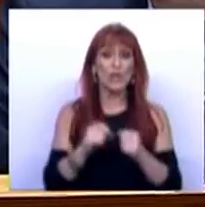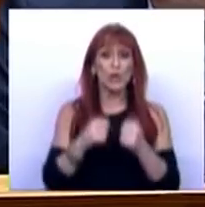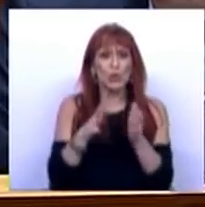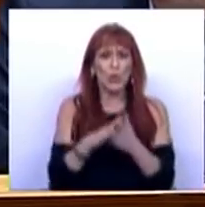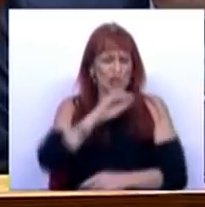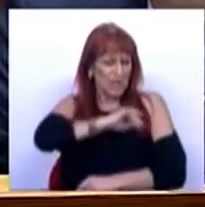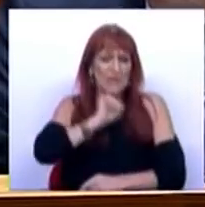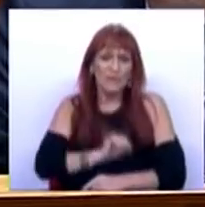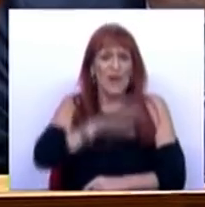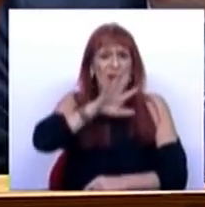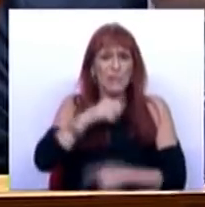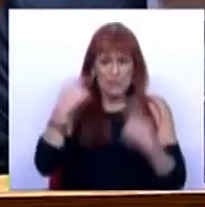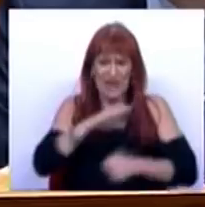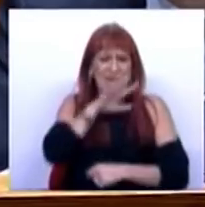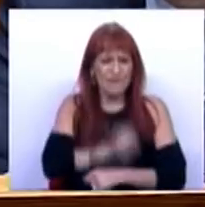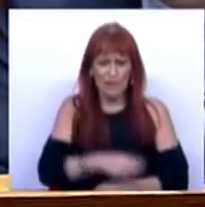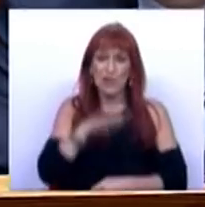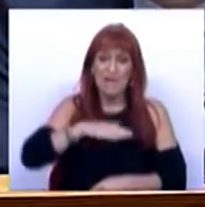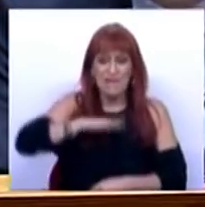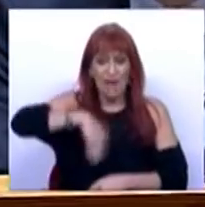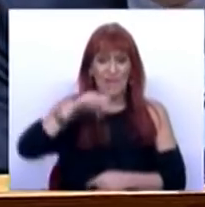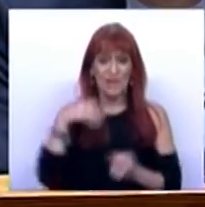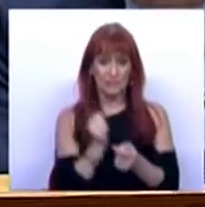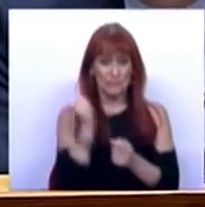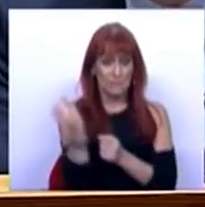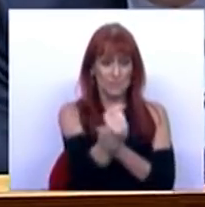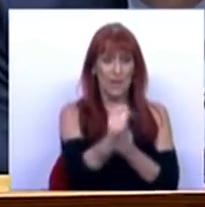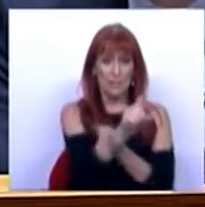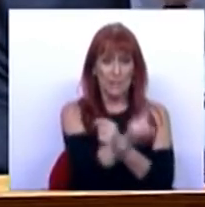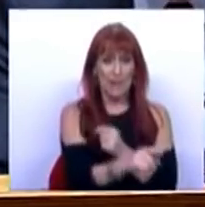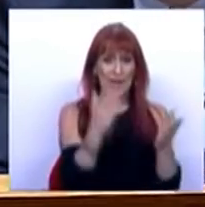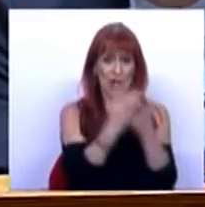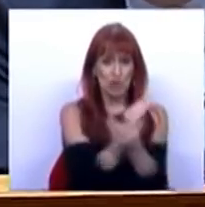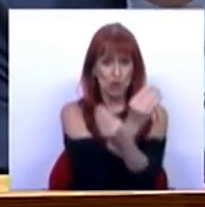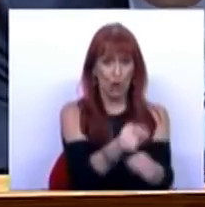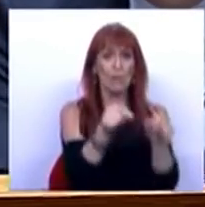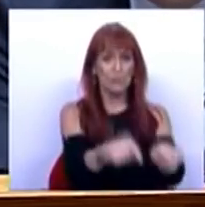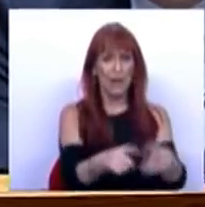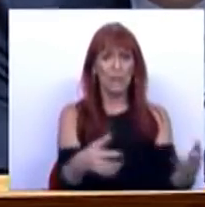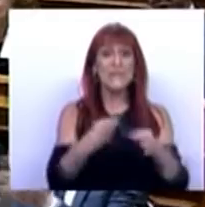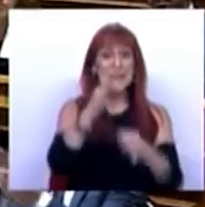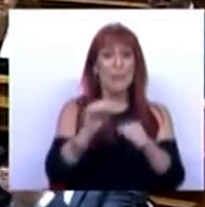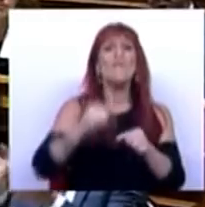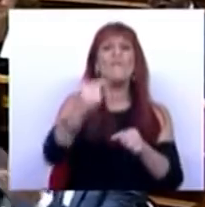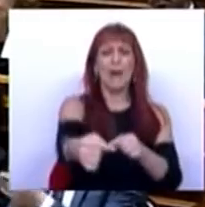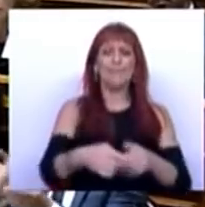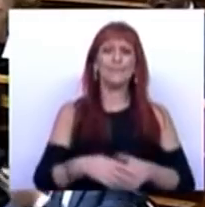todos os rendimentos das famílias que têm filhos em idade de colocar pelo primeiro ano na creche em setembro do próximo ano.